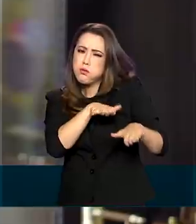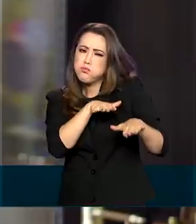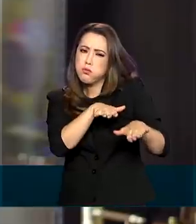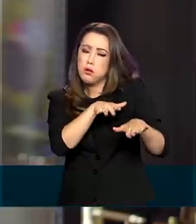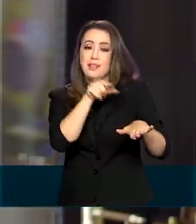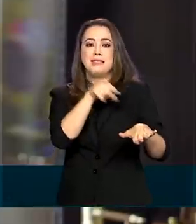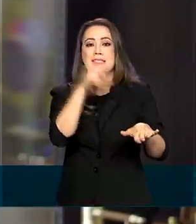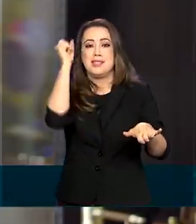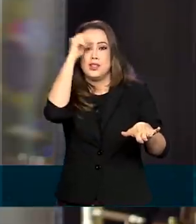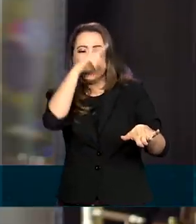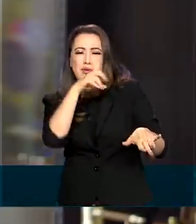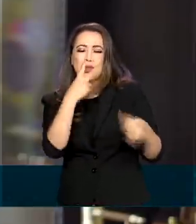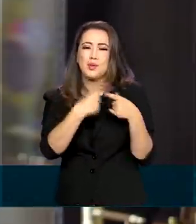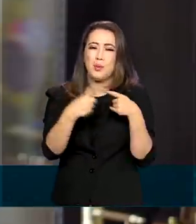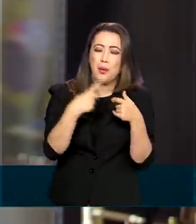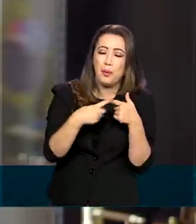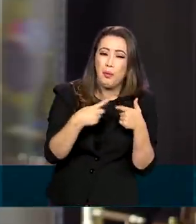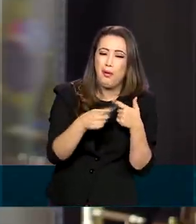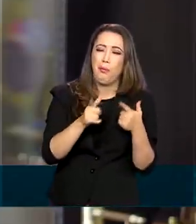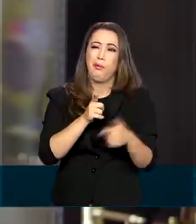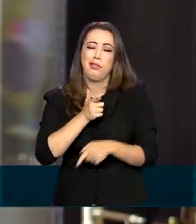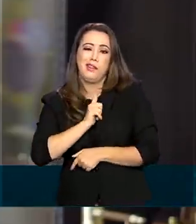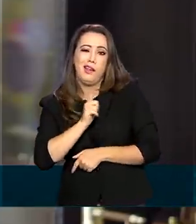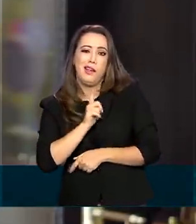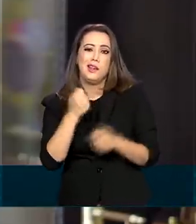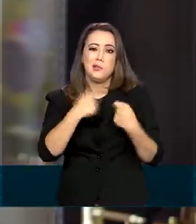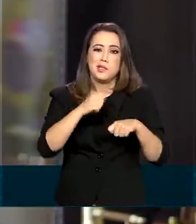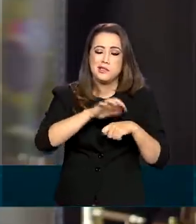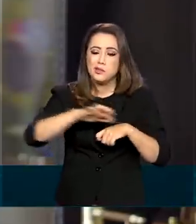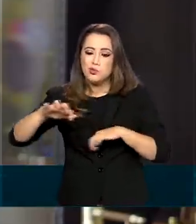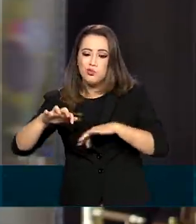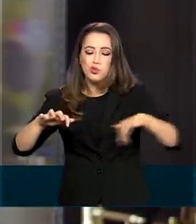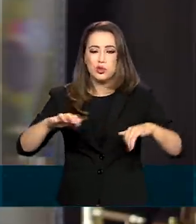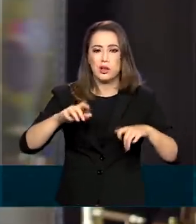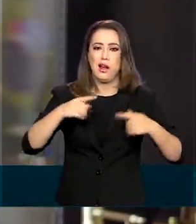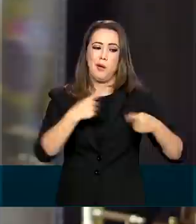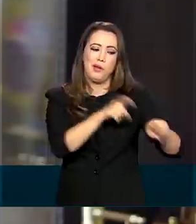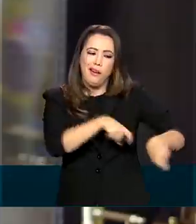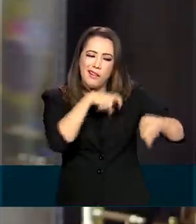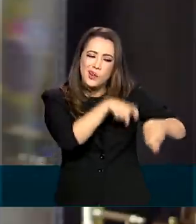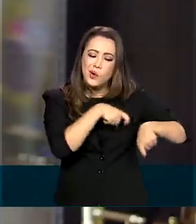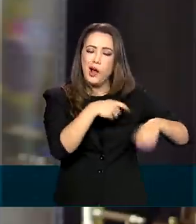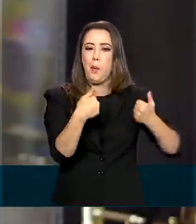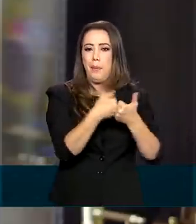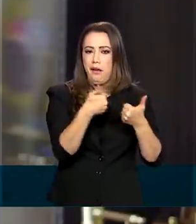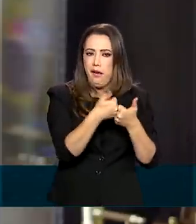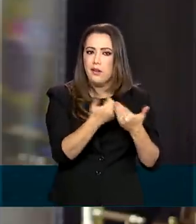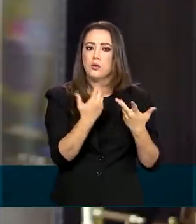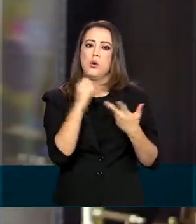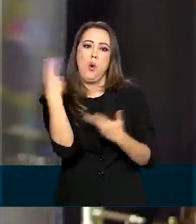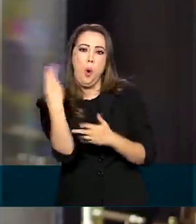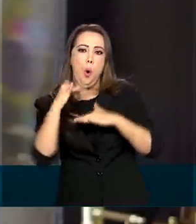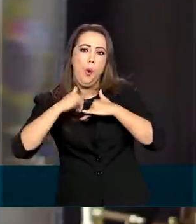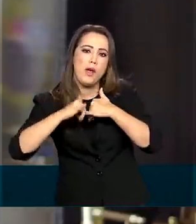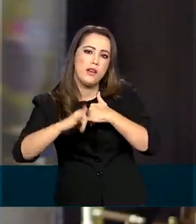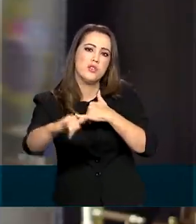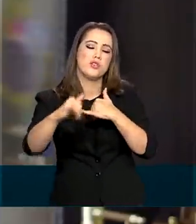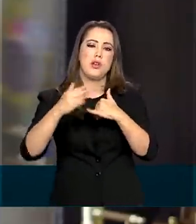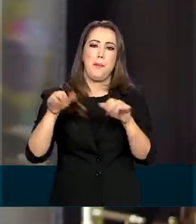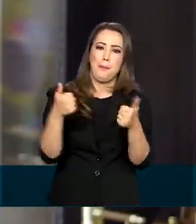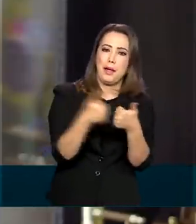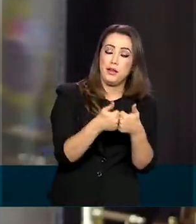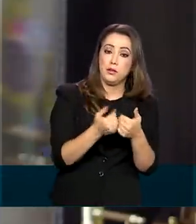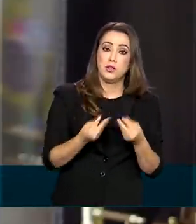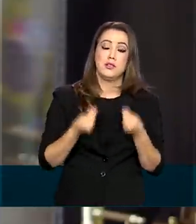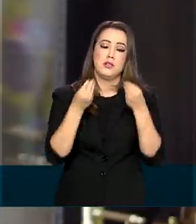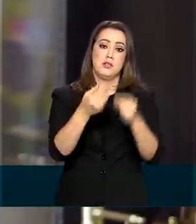das interferências, das quantidades de apropriações, do remanejamento de serviços de concessionárias. E estamos entregando mais 7